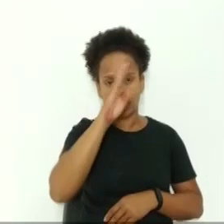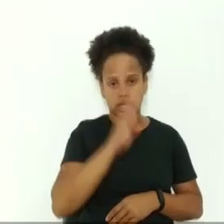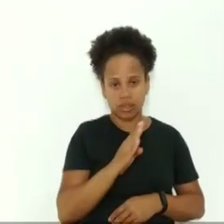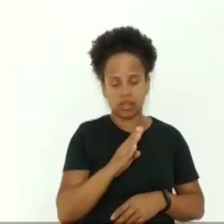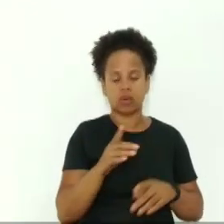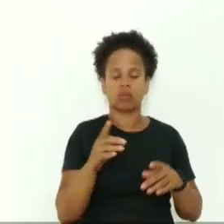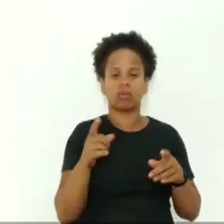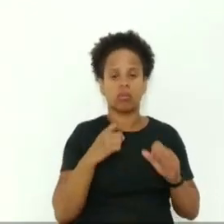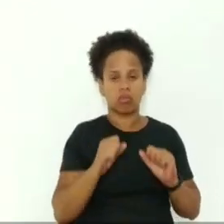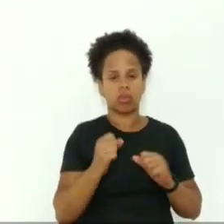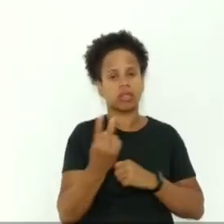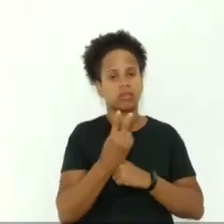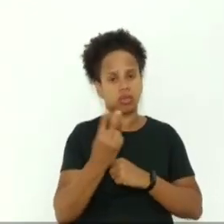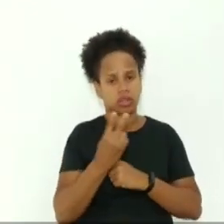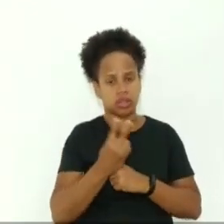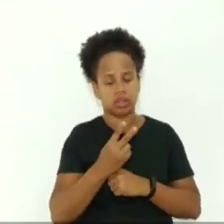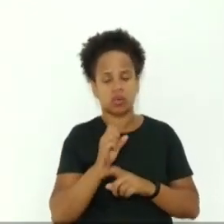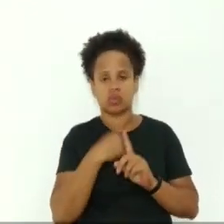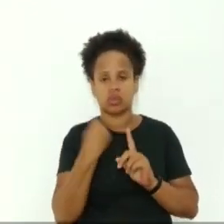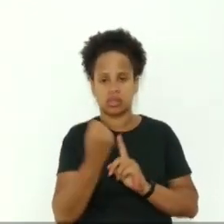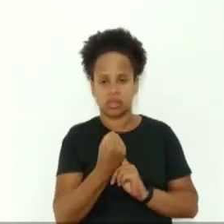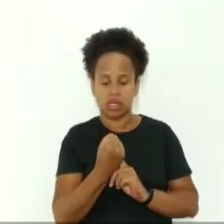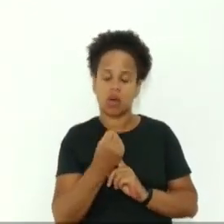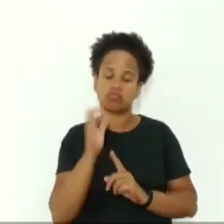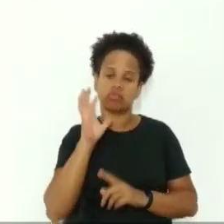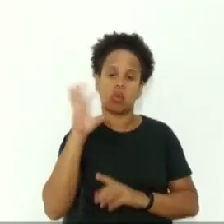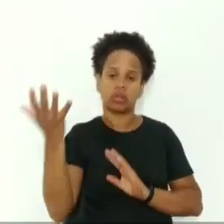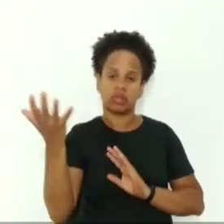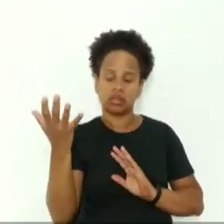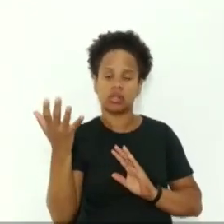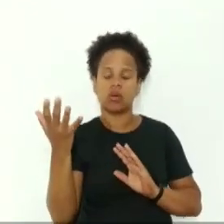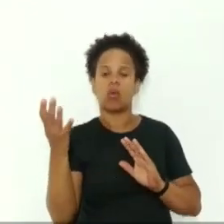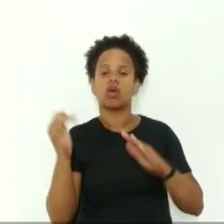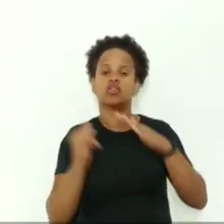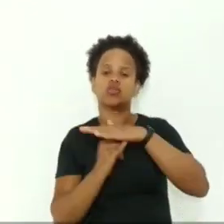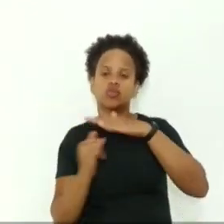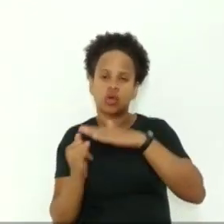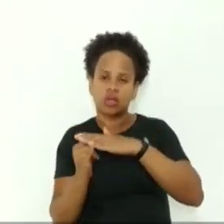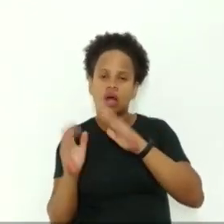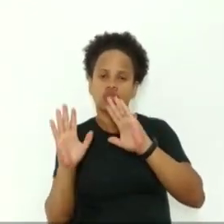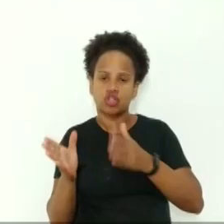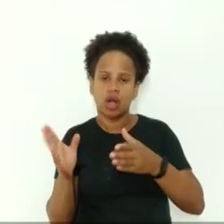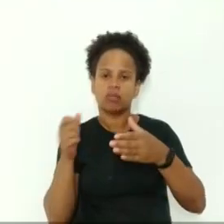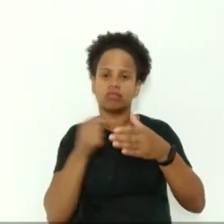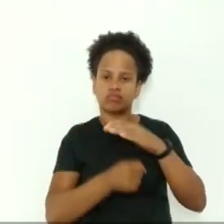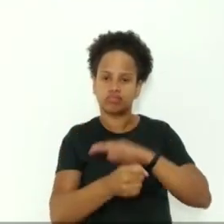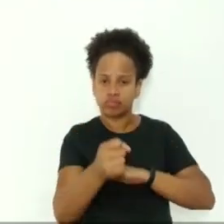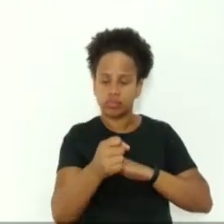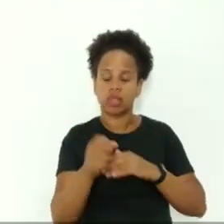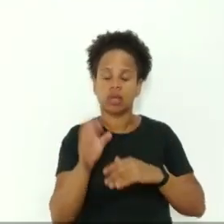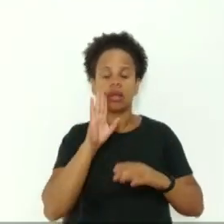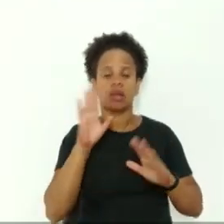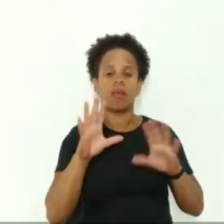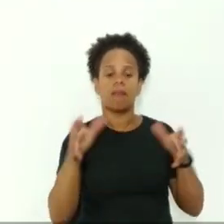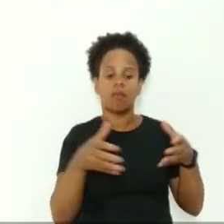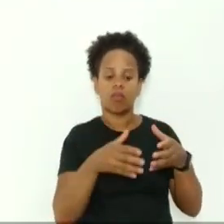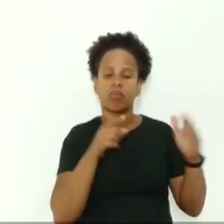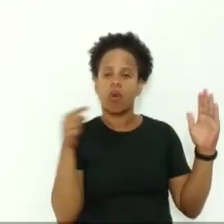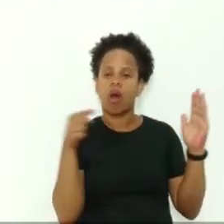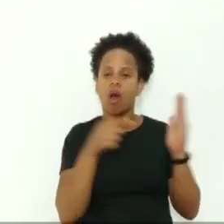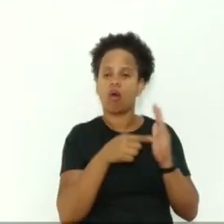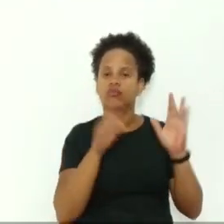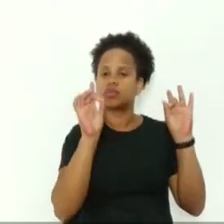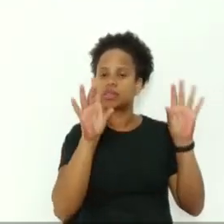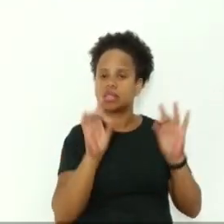proteção social após vivência de acolhimento institucional. Trata-se de público-alvo especializado da